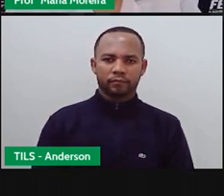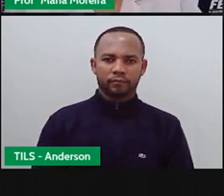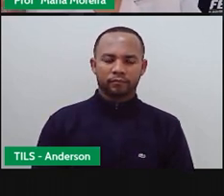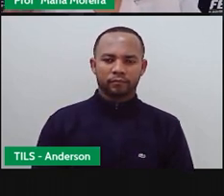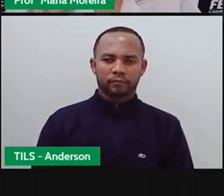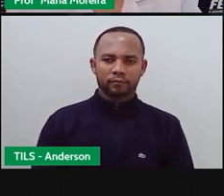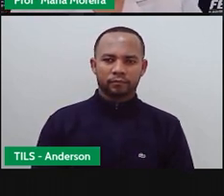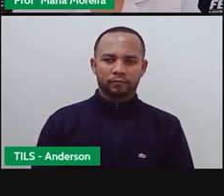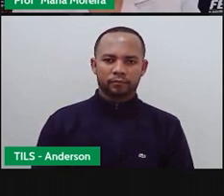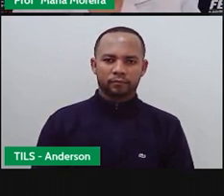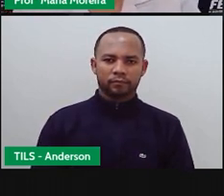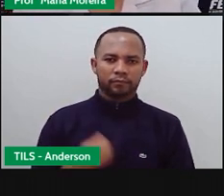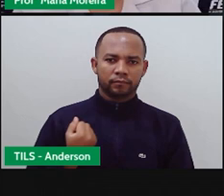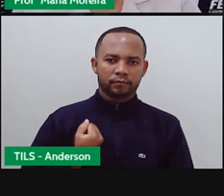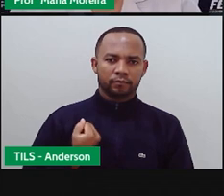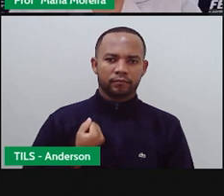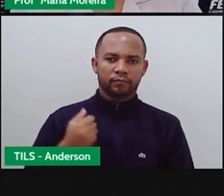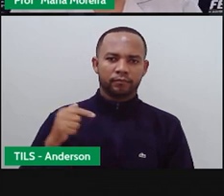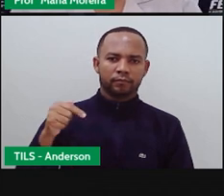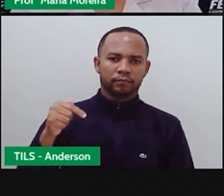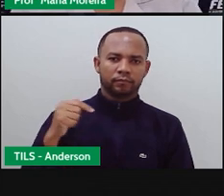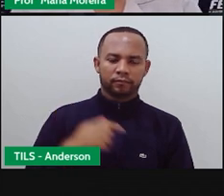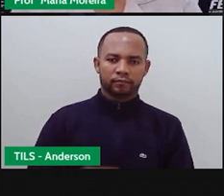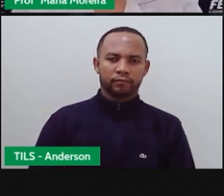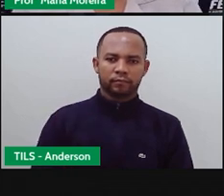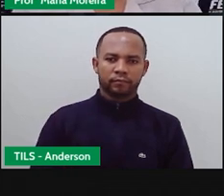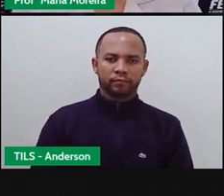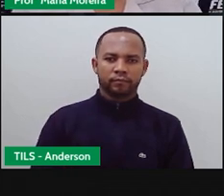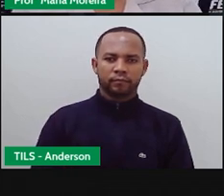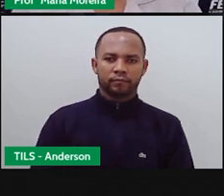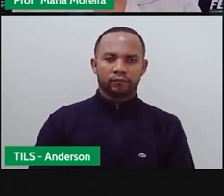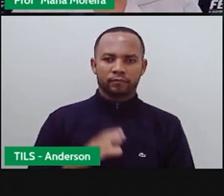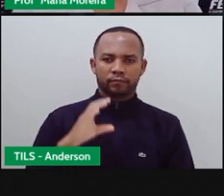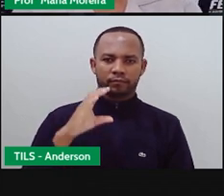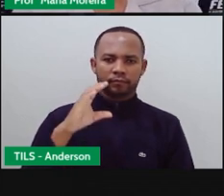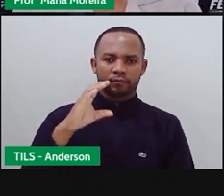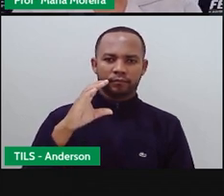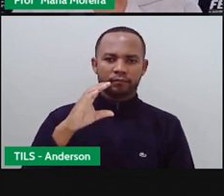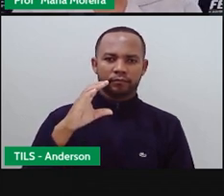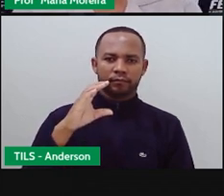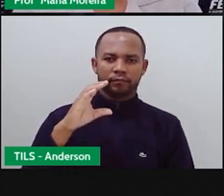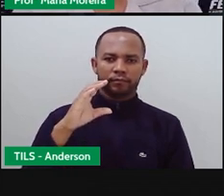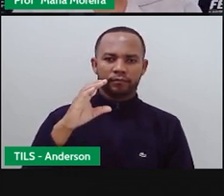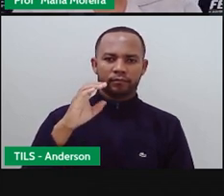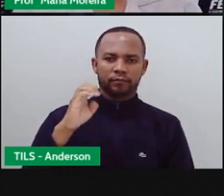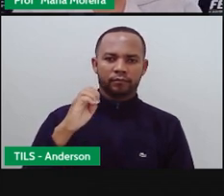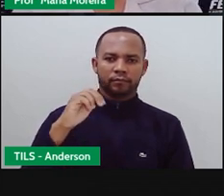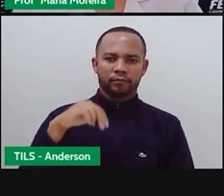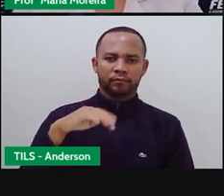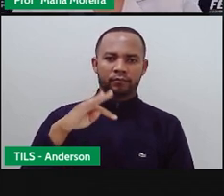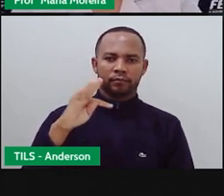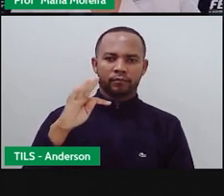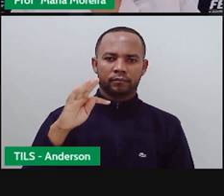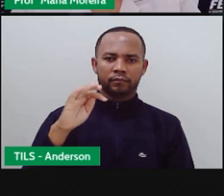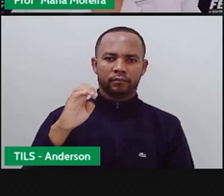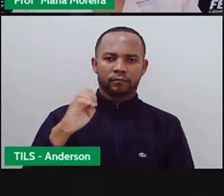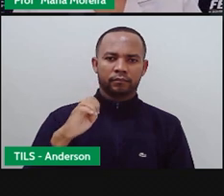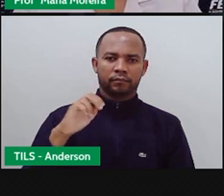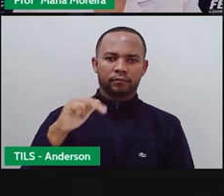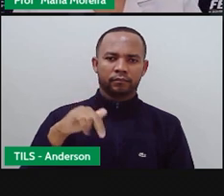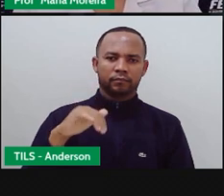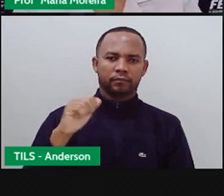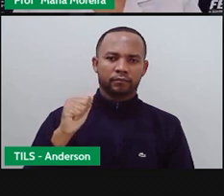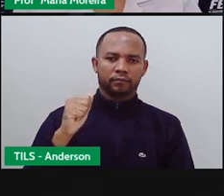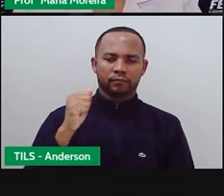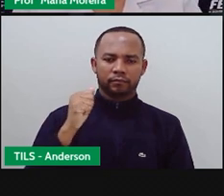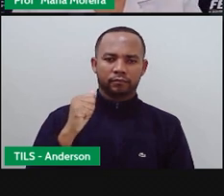O meu número 7 E aí eu vim agora Para a centena Olha Uma centena São